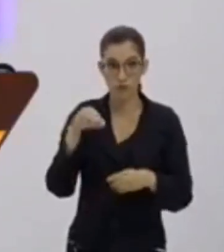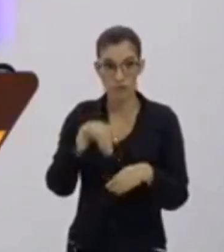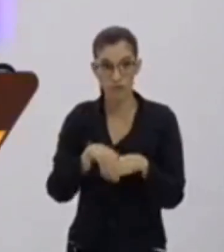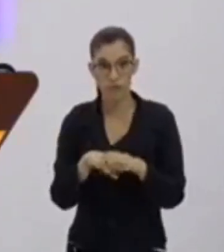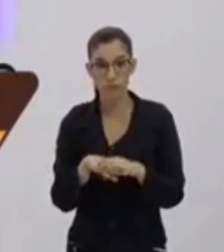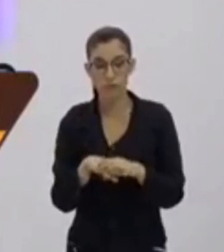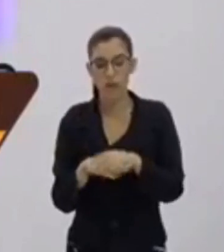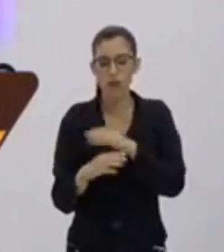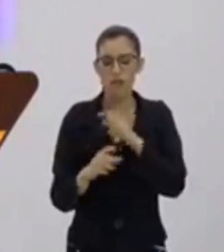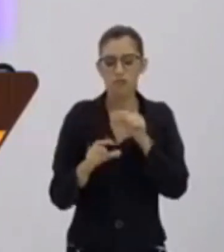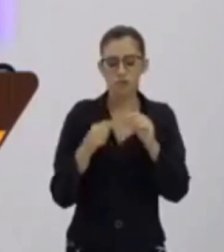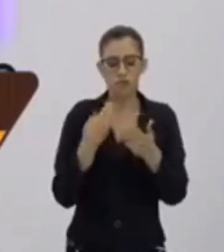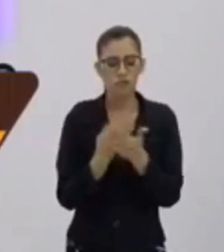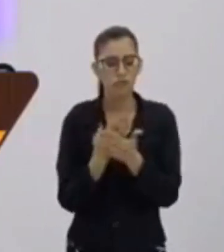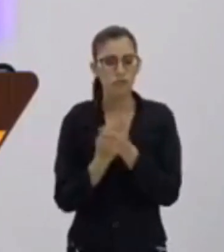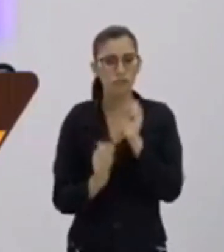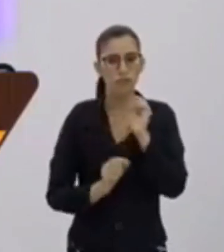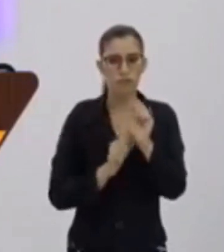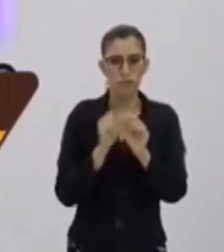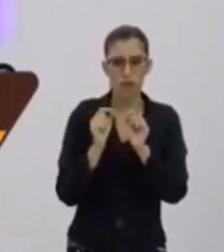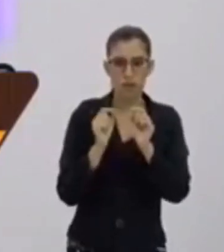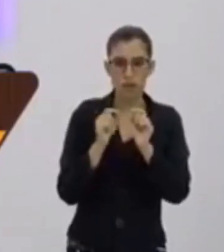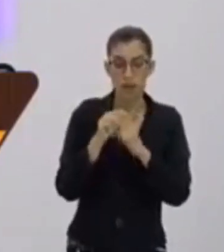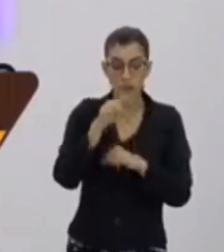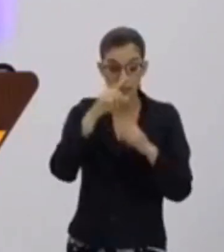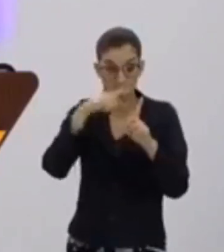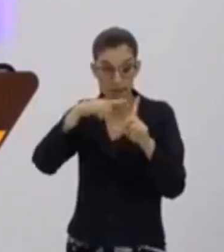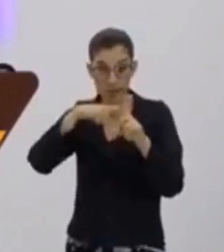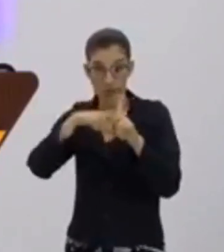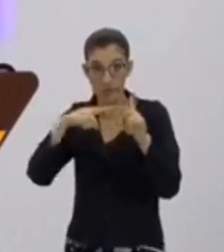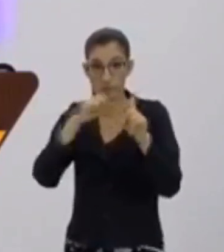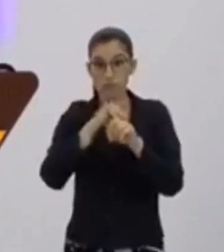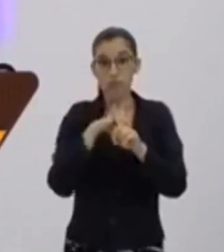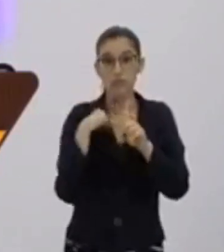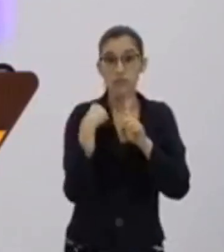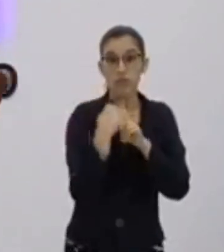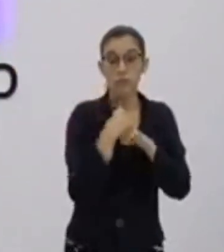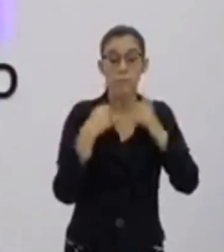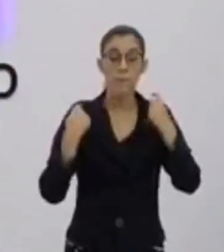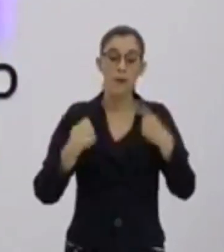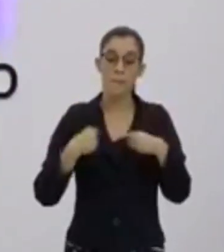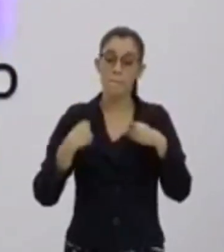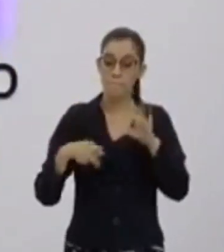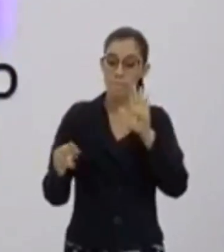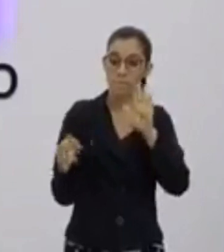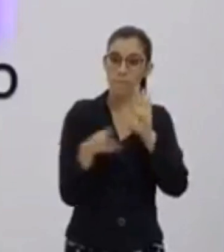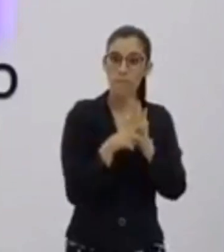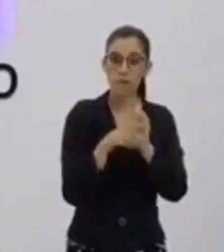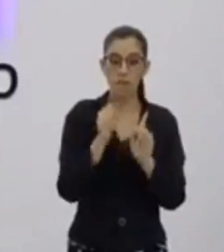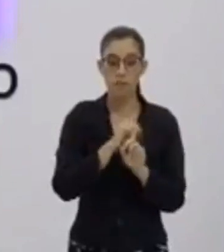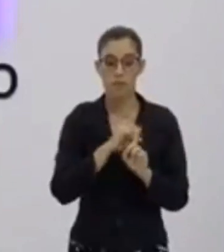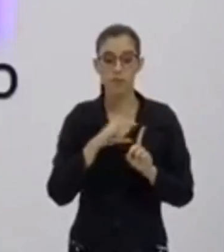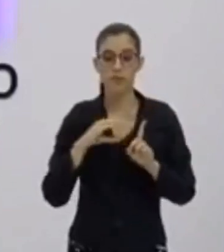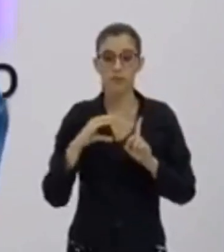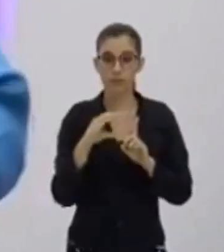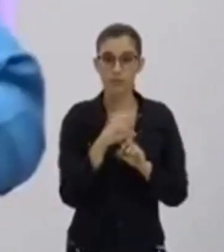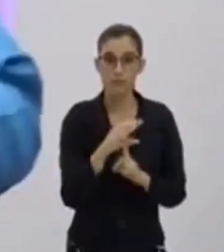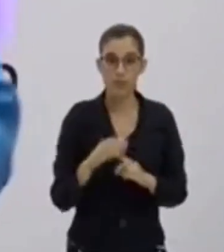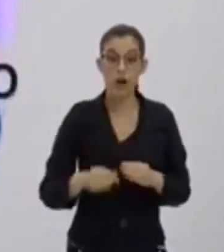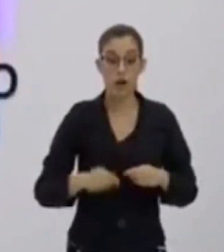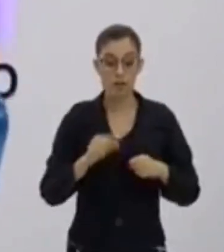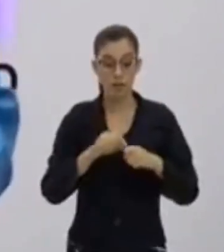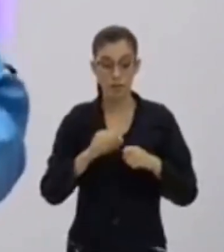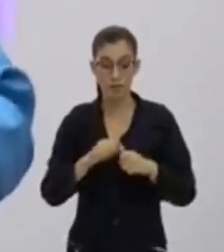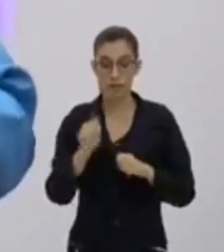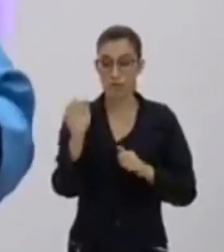E o que é essa cartografia social? É a própria comunidade produzir um mapa do lugar em que vive. Ou seja, para você se